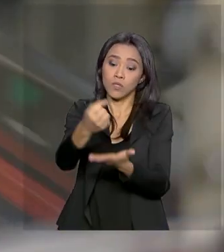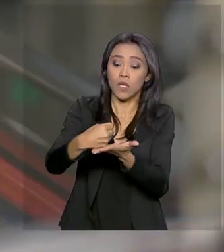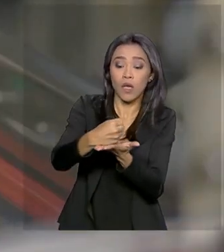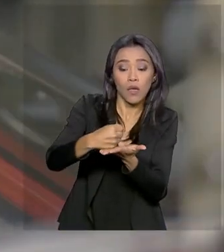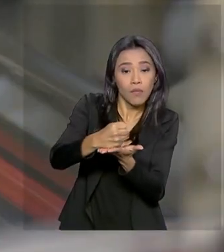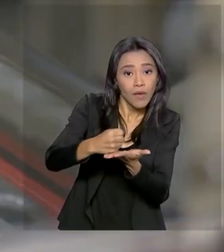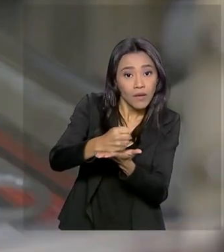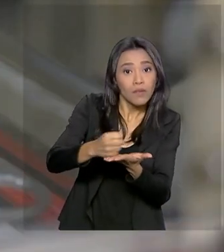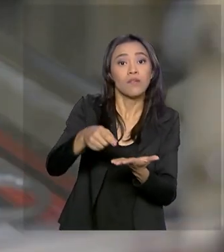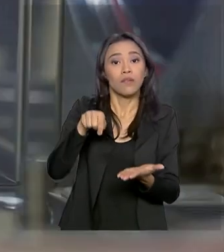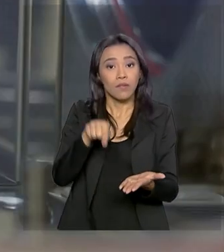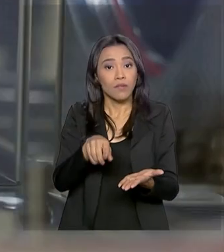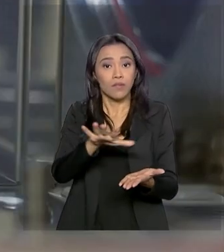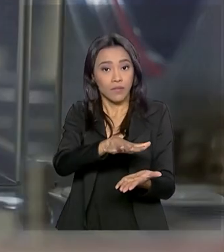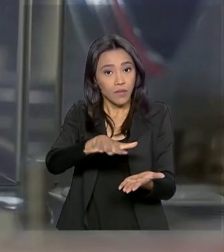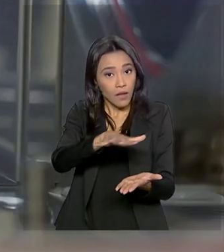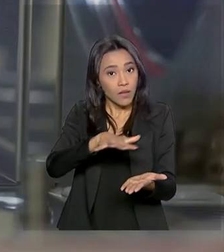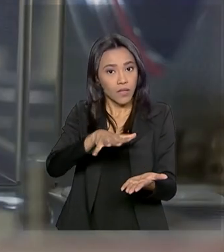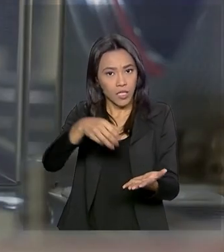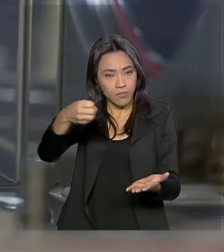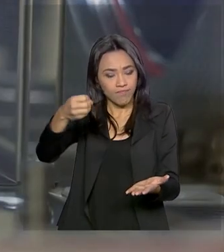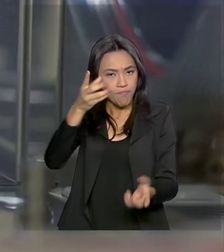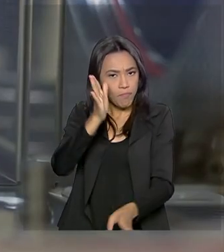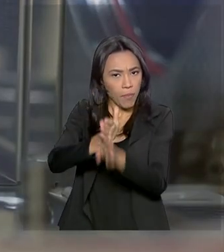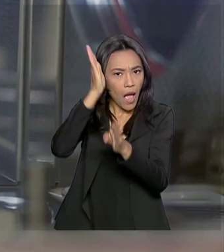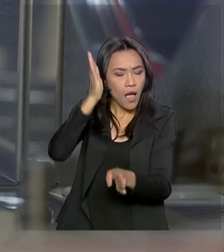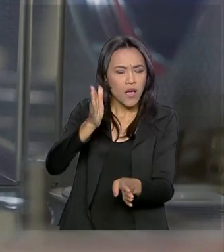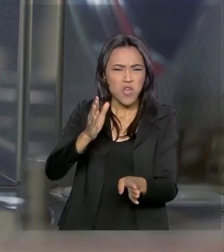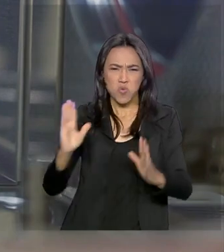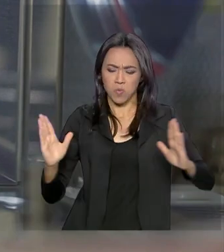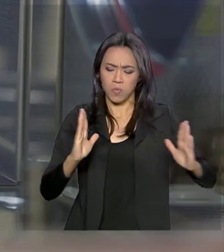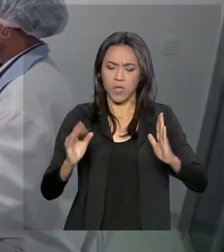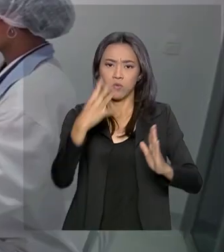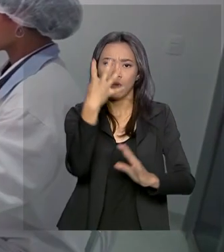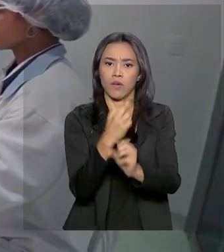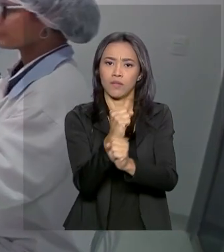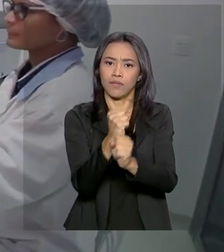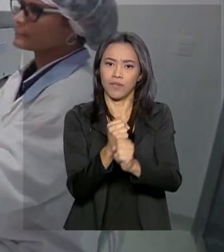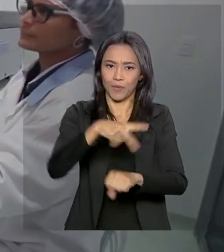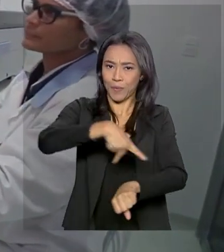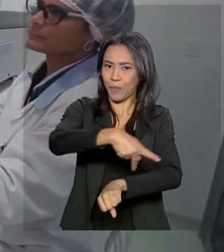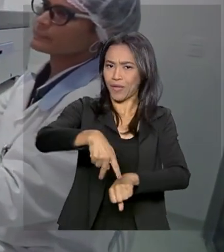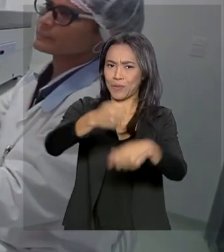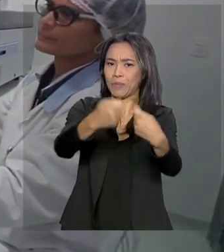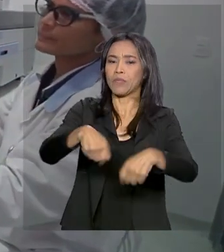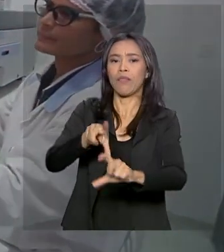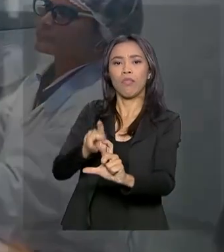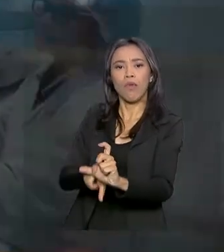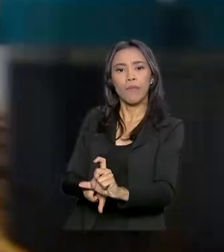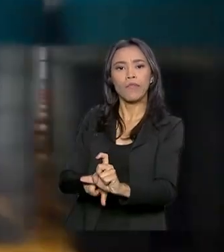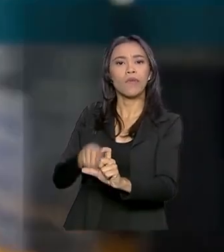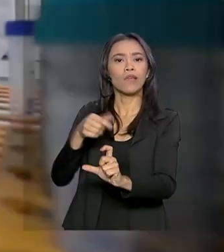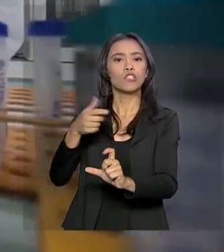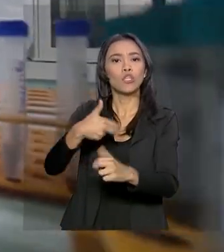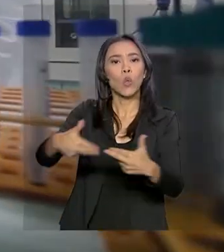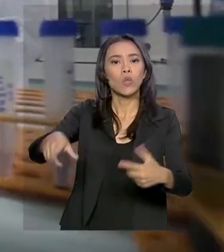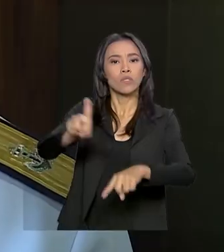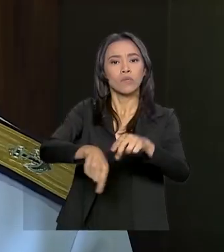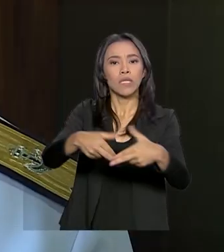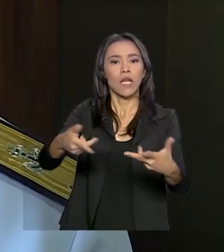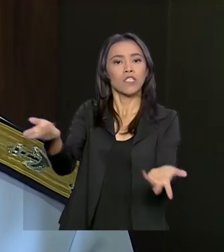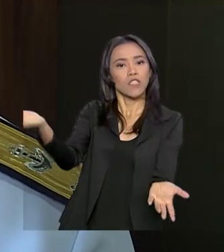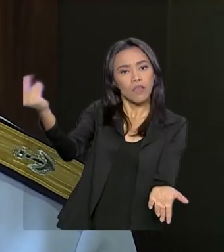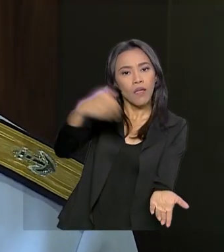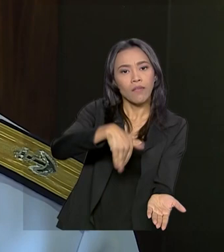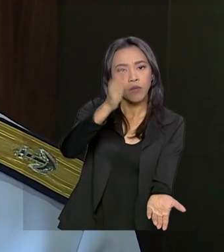os diagnósticos. A meta é que dentro de quatro anos o país não dependa mais de insumos importados.